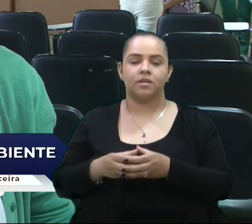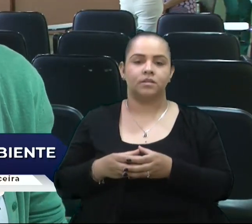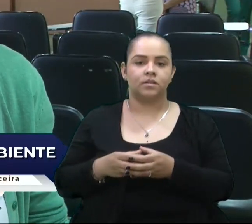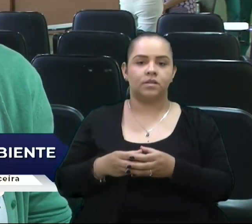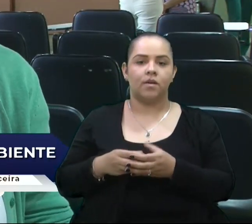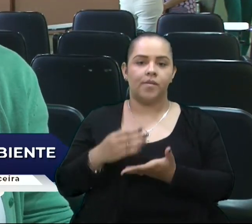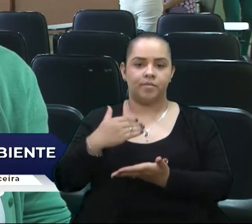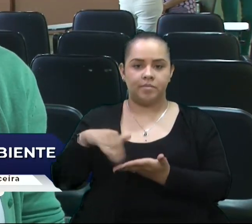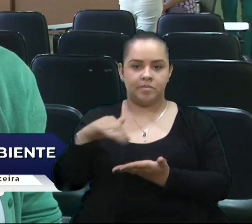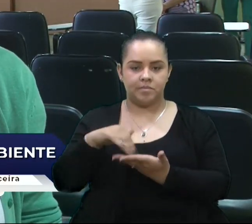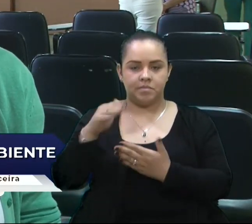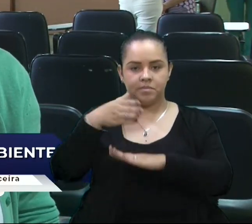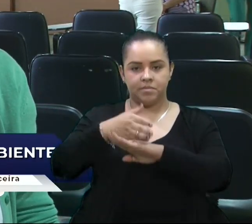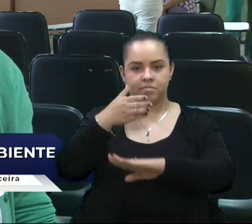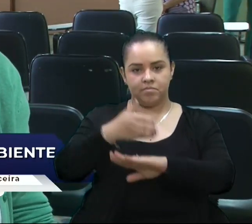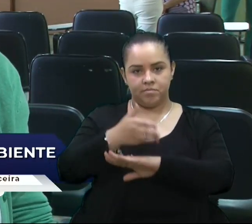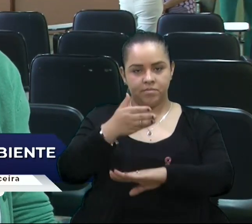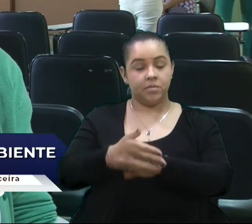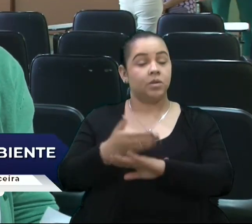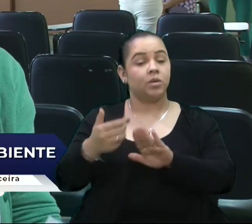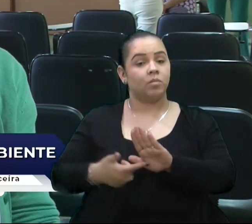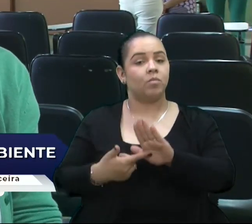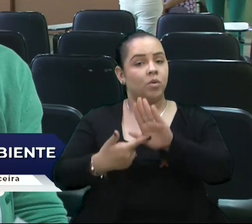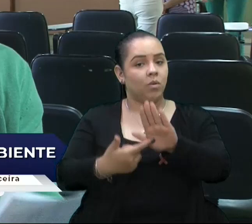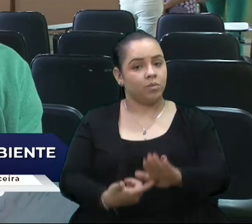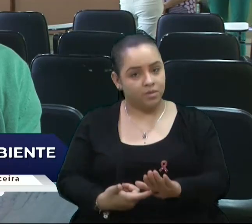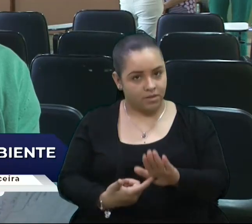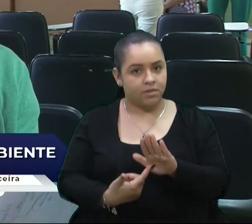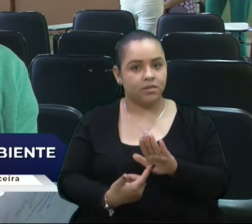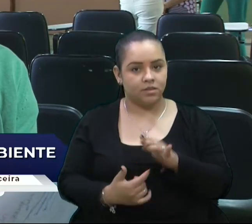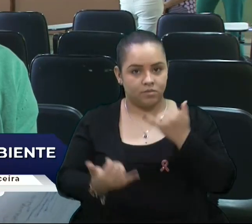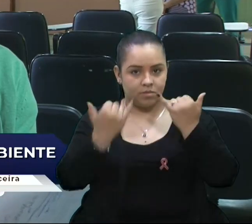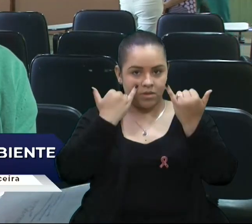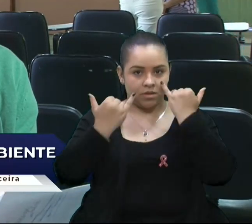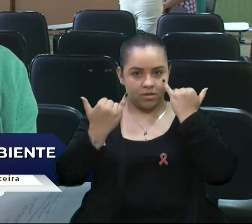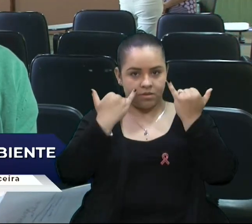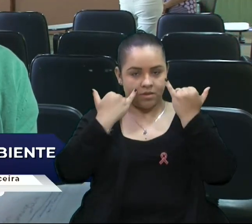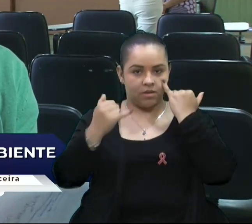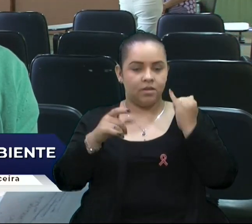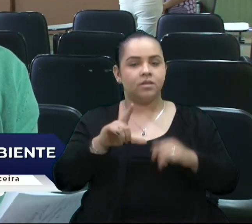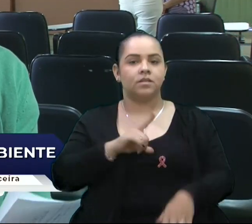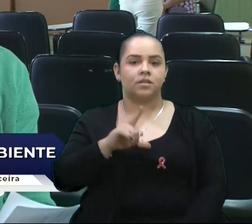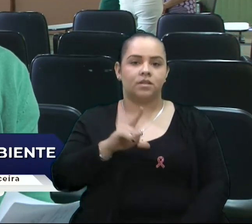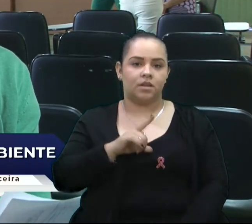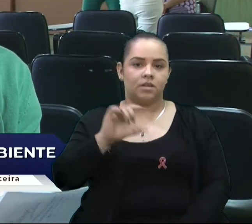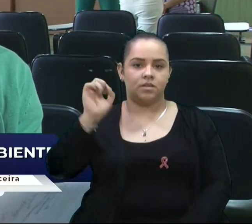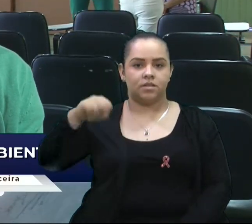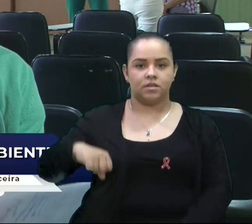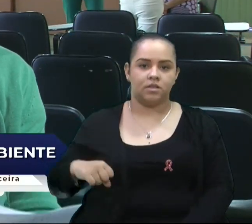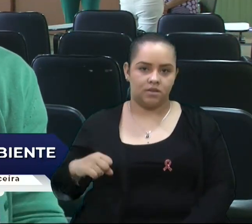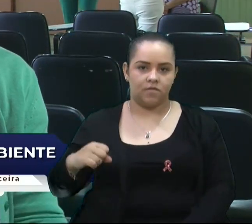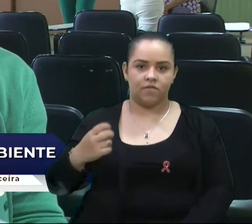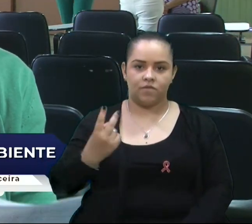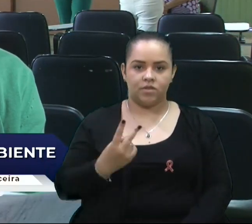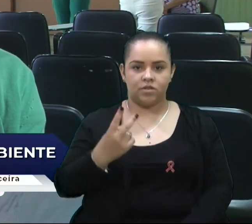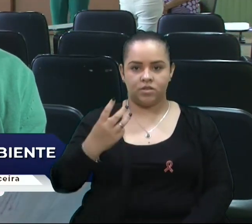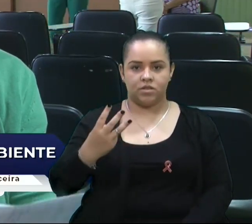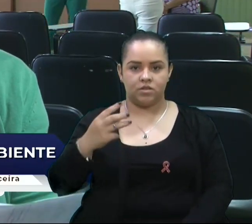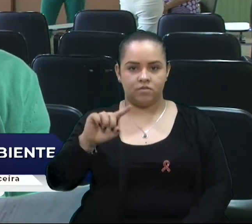presente e apresentou os dados que mostram que vai haver então um investimento de 23